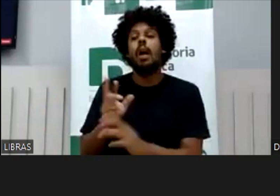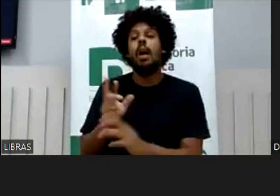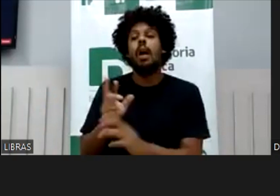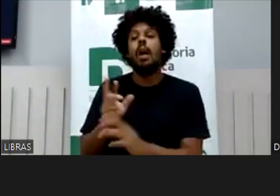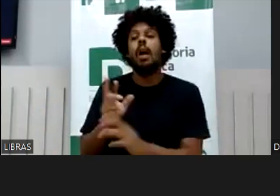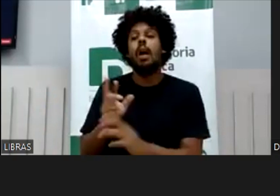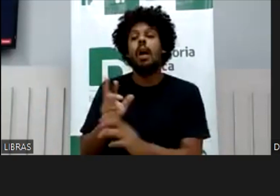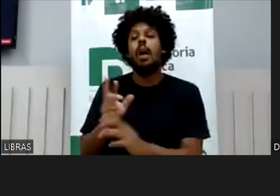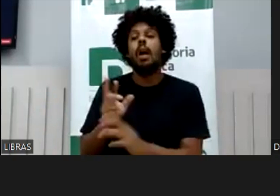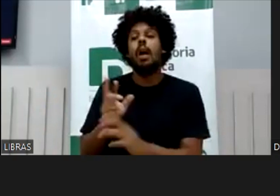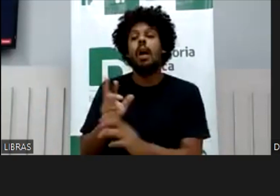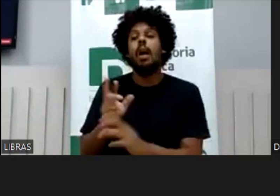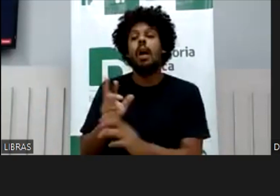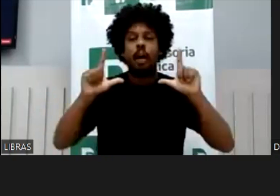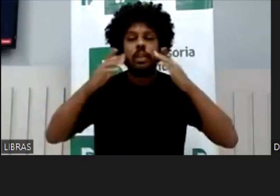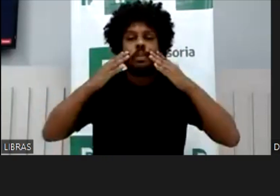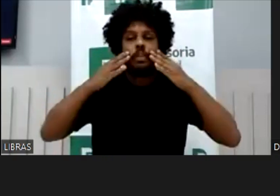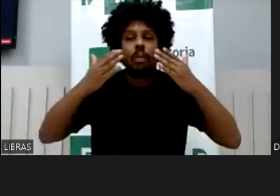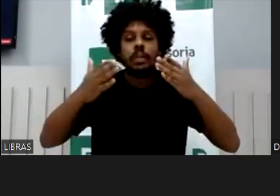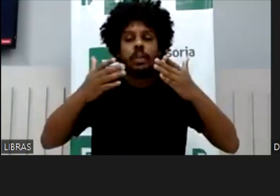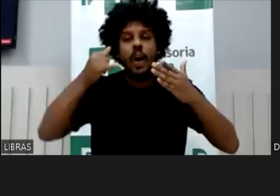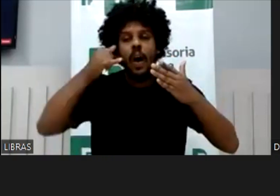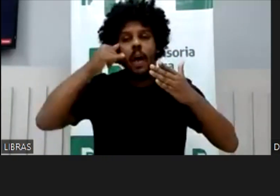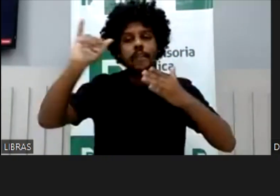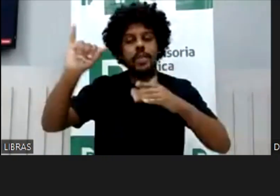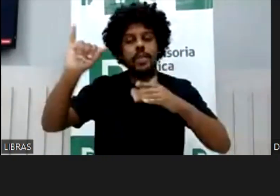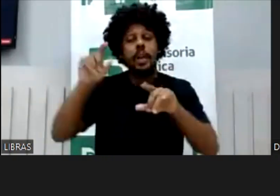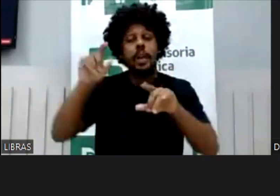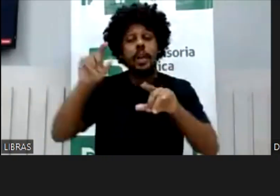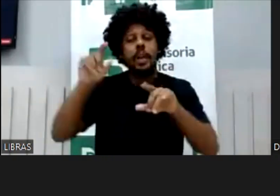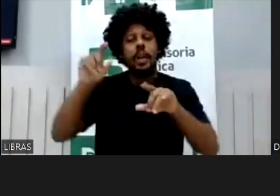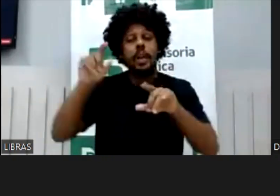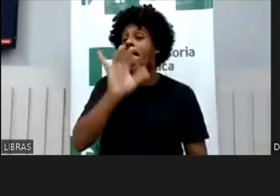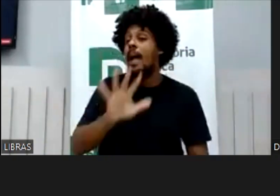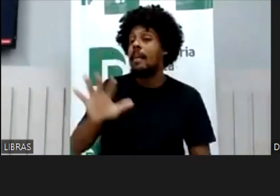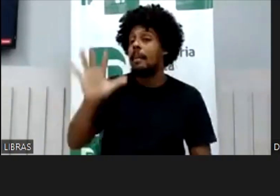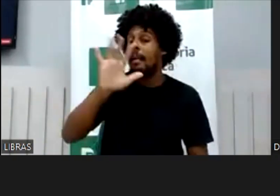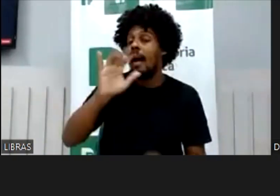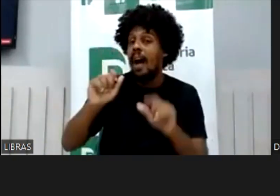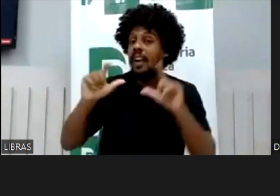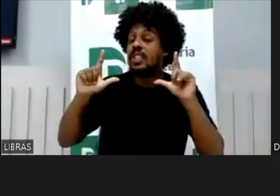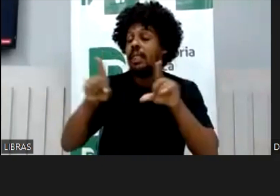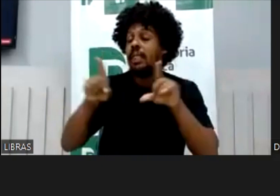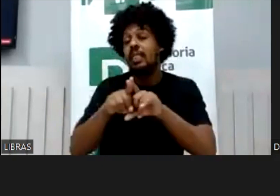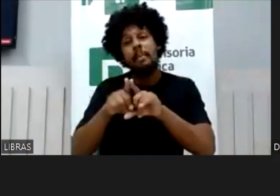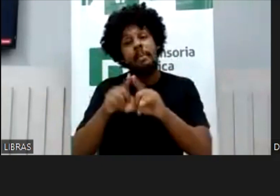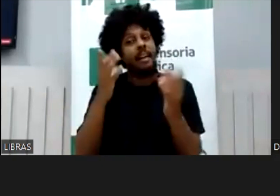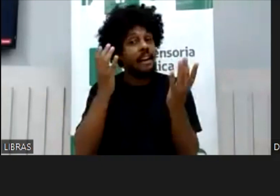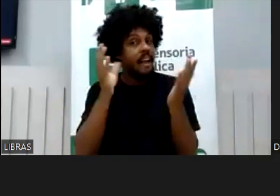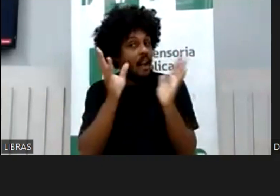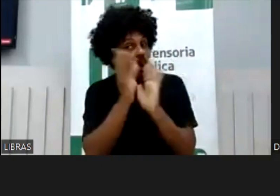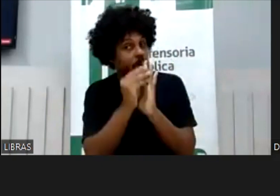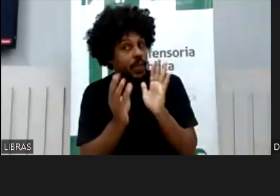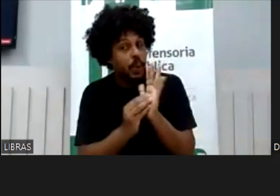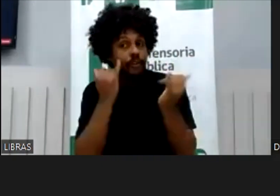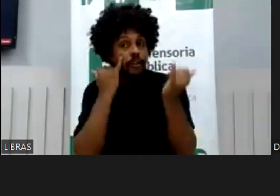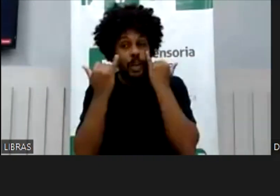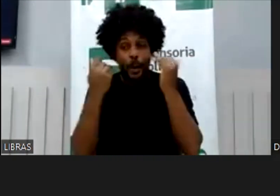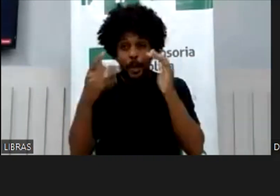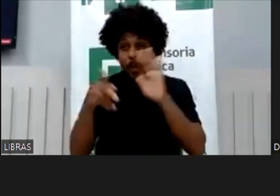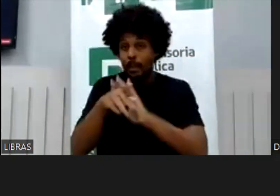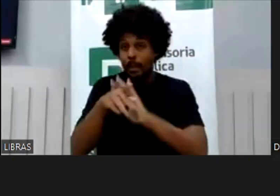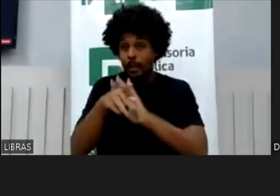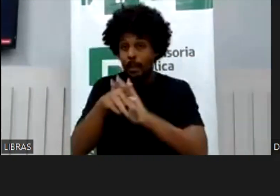superexposição, não só a questão da imagem, mas também a questão dos dados dessa criança e desse adolescente, quando ele